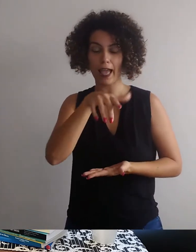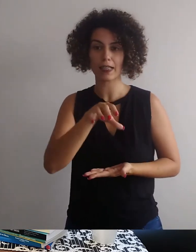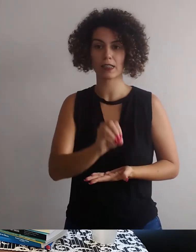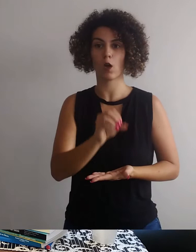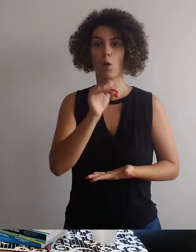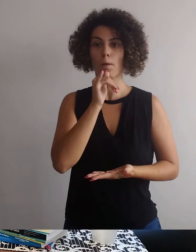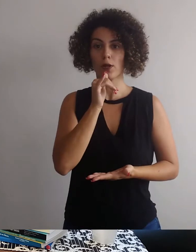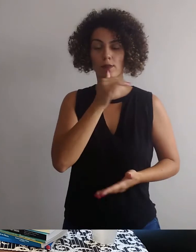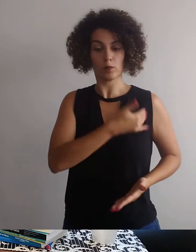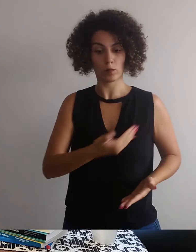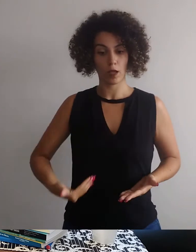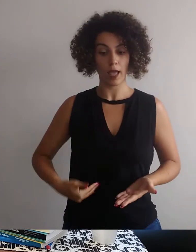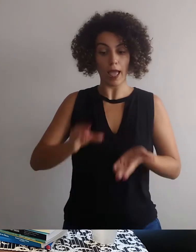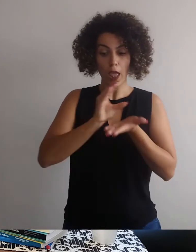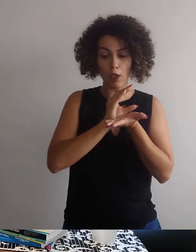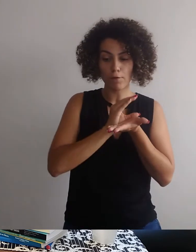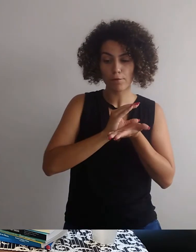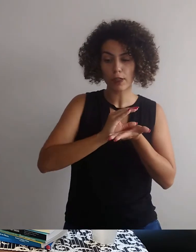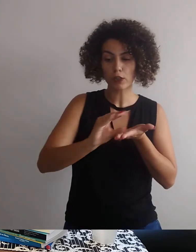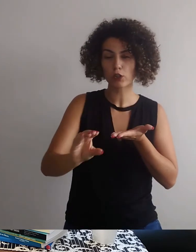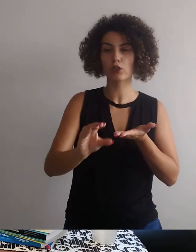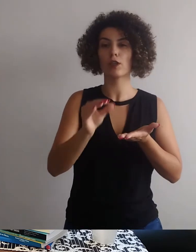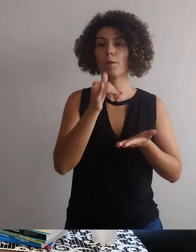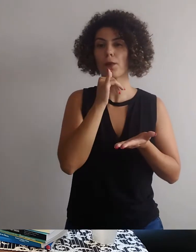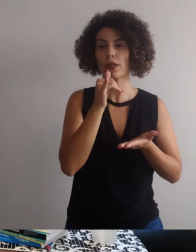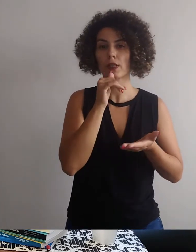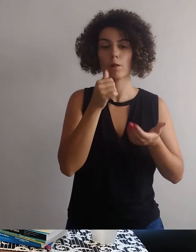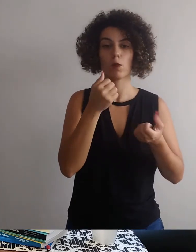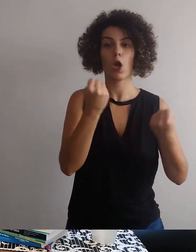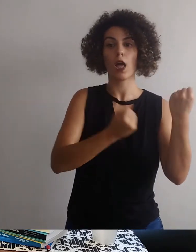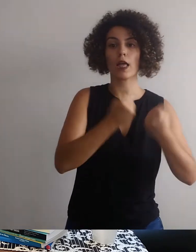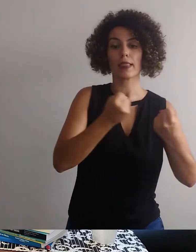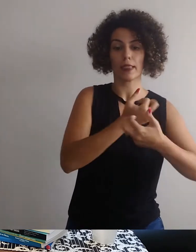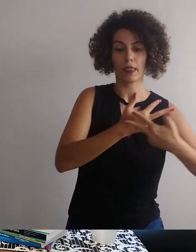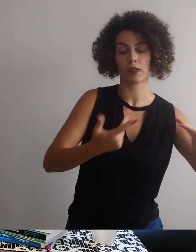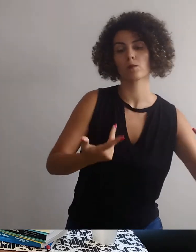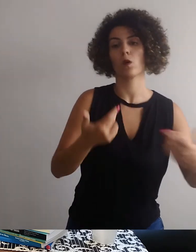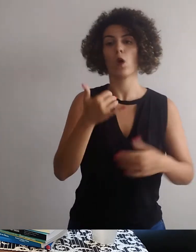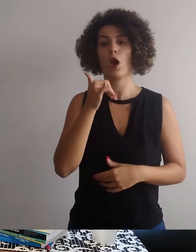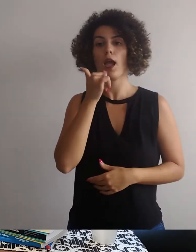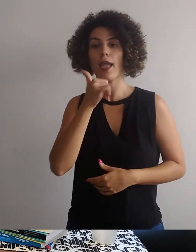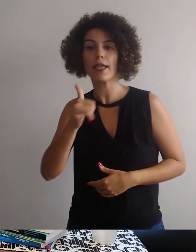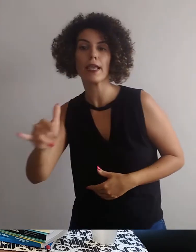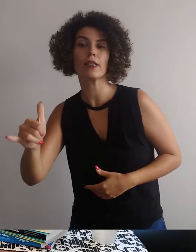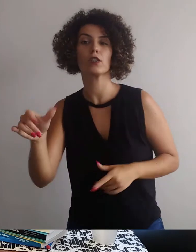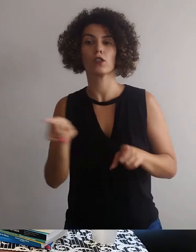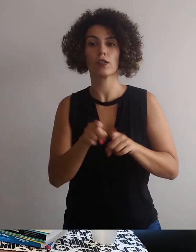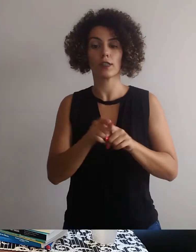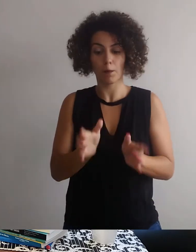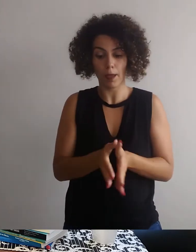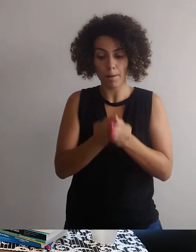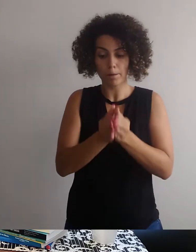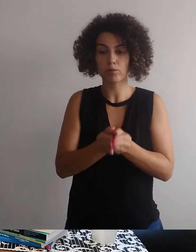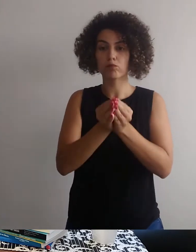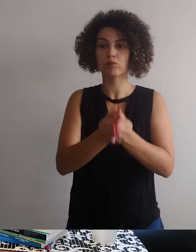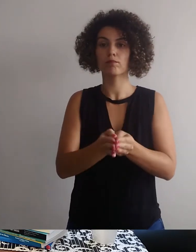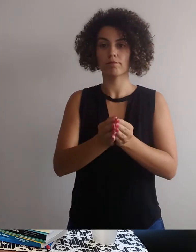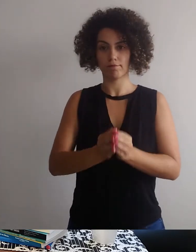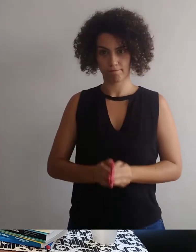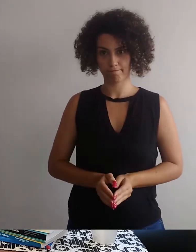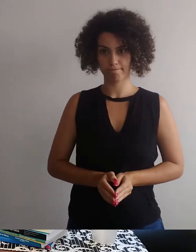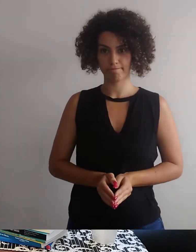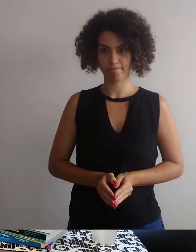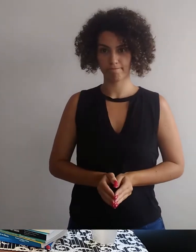o Estado passa a ser atuante da sua infraestrutura, ou seja, o Estado passa a investir na infraestrutura como transporte,